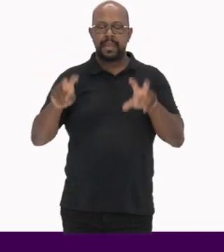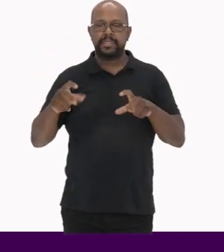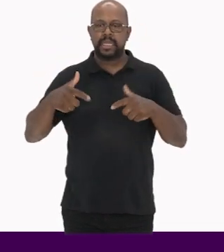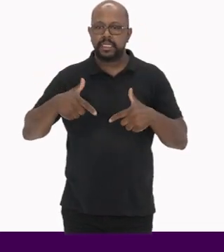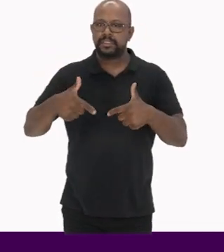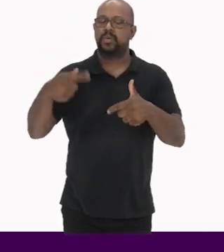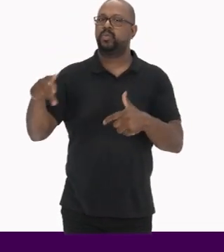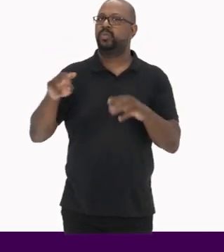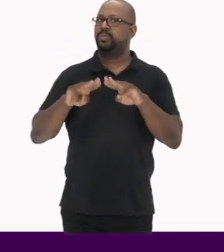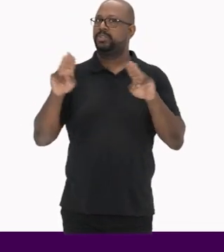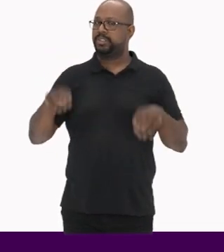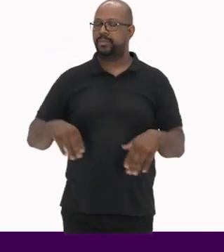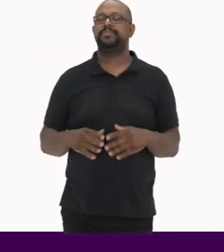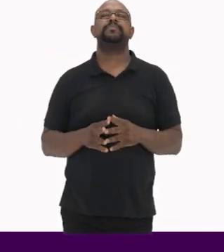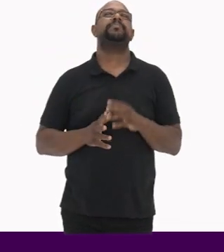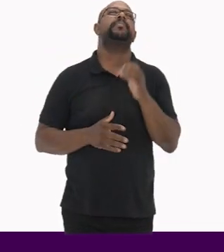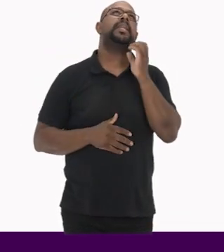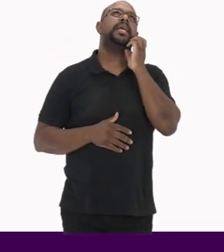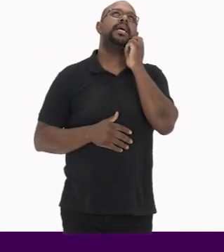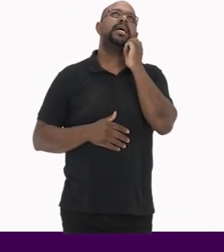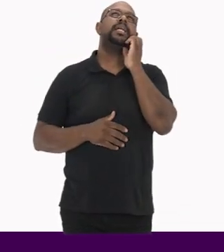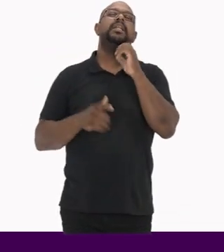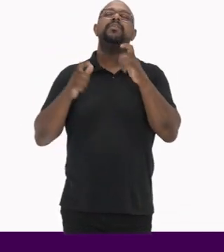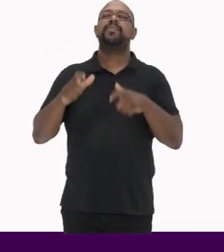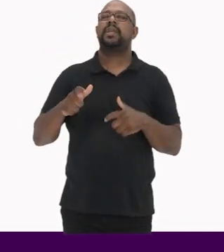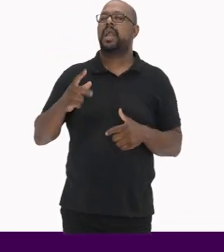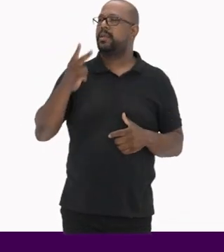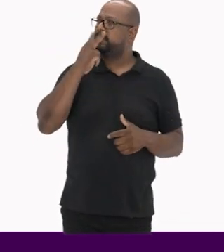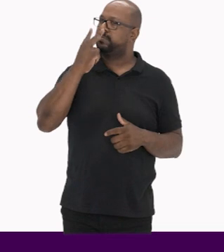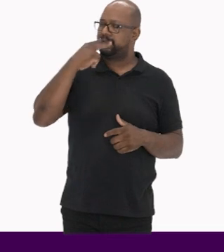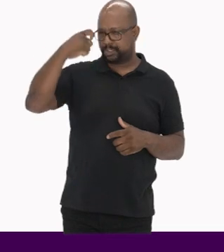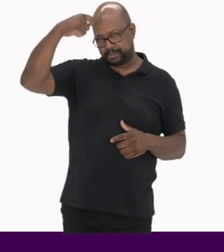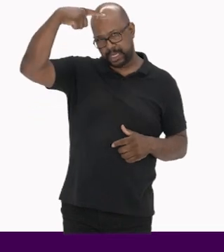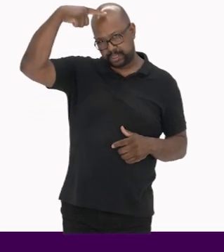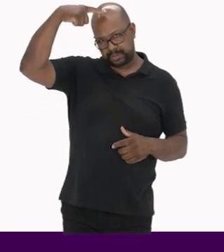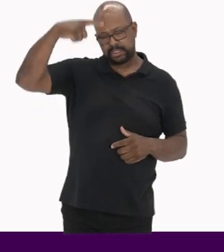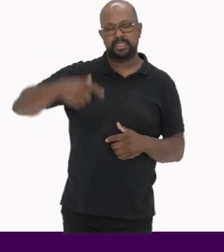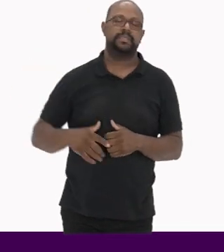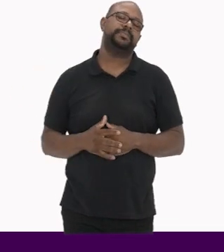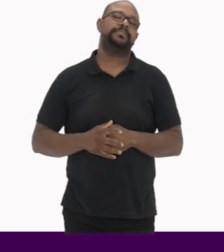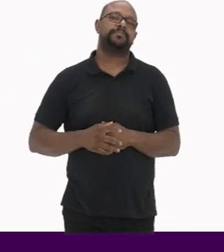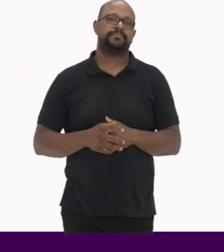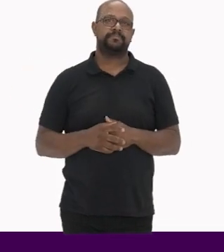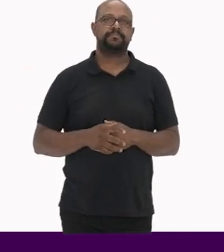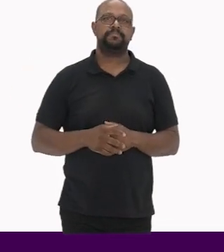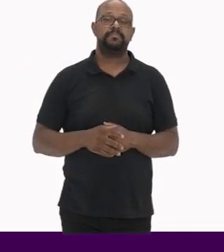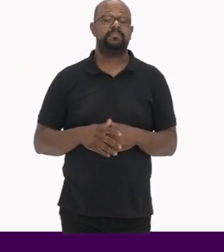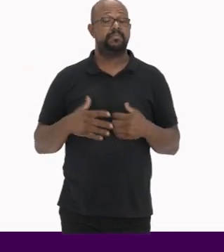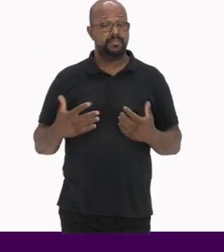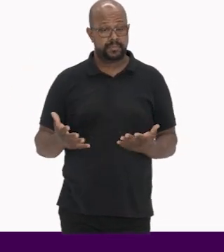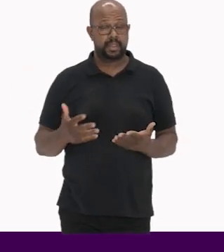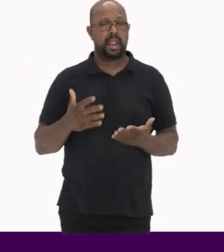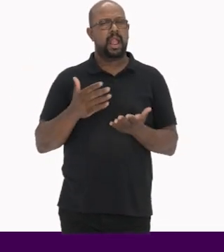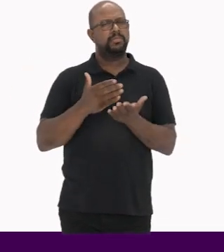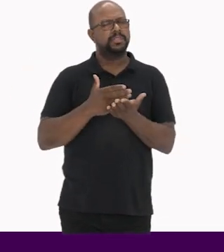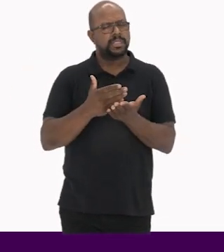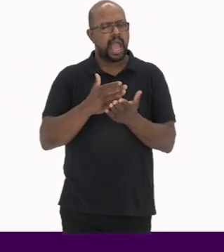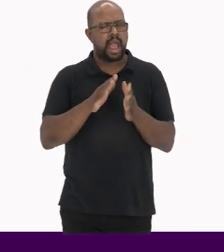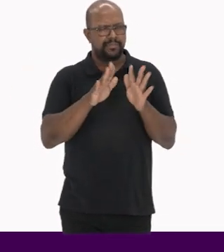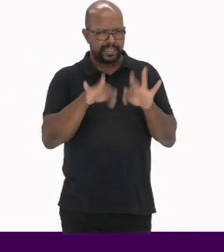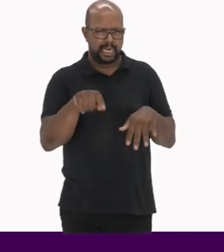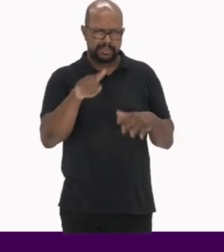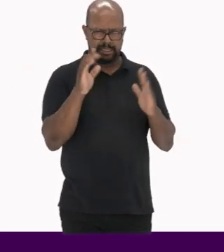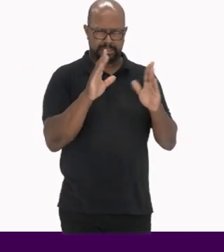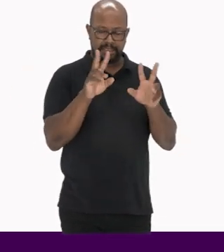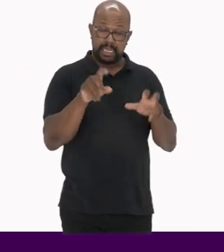do museu Ele fica localizado no Espírito Santo Então, para começarmos a fechar esse tópico,